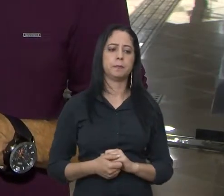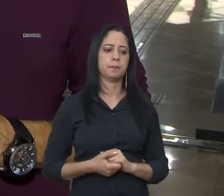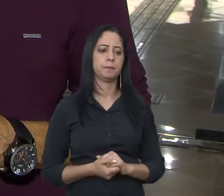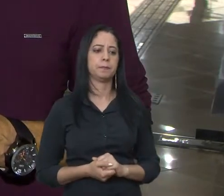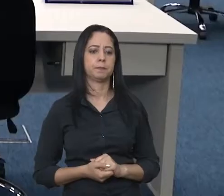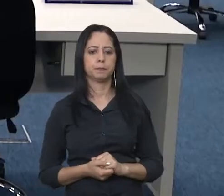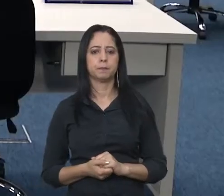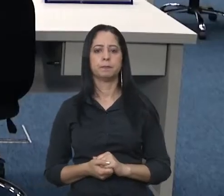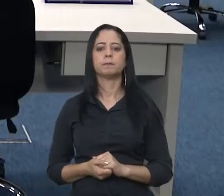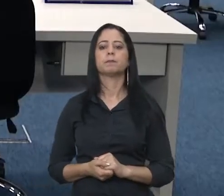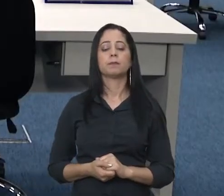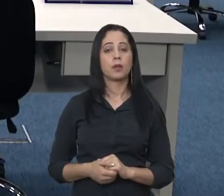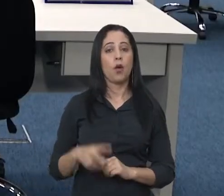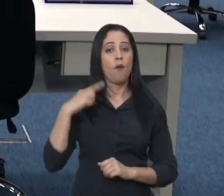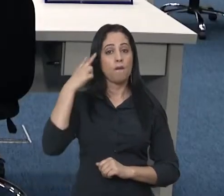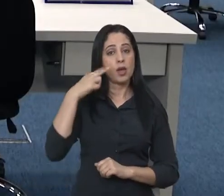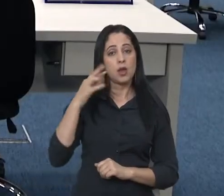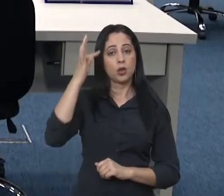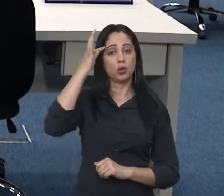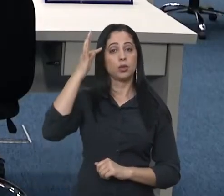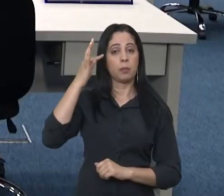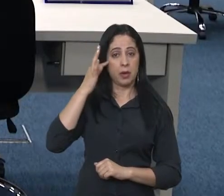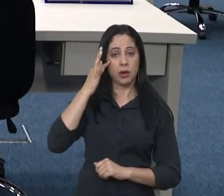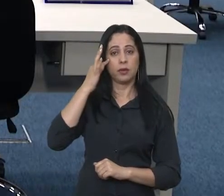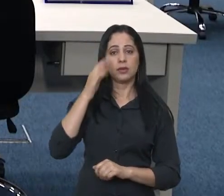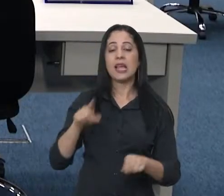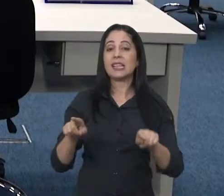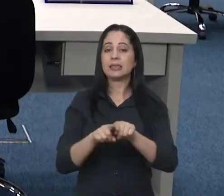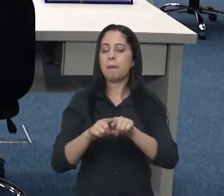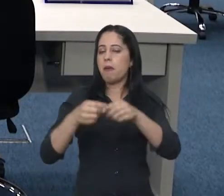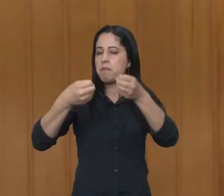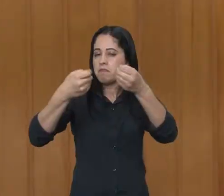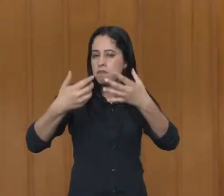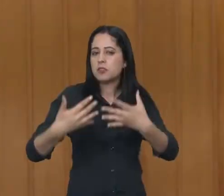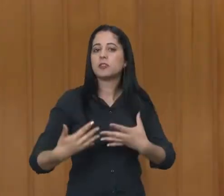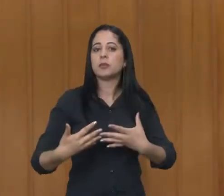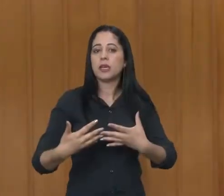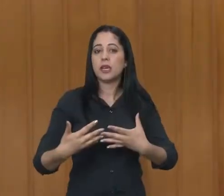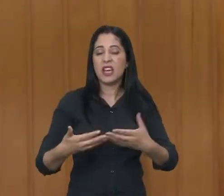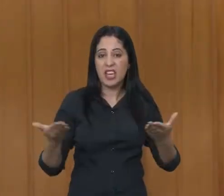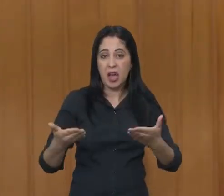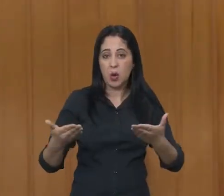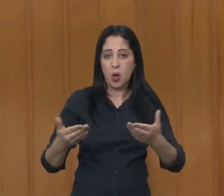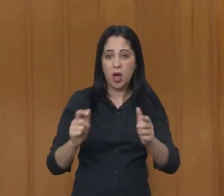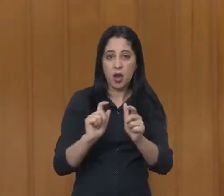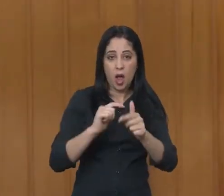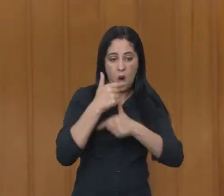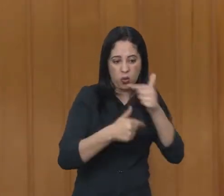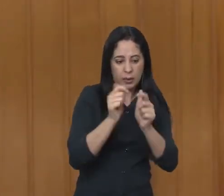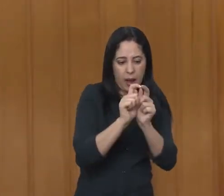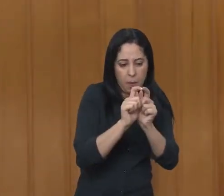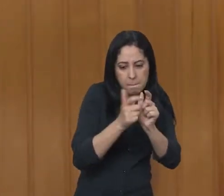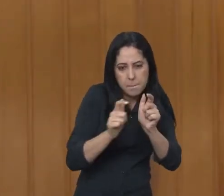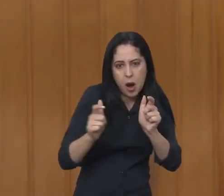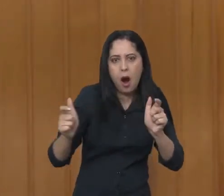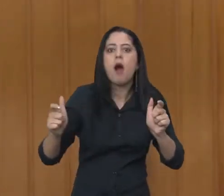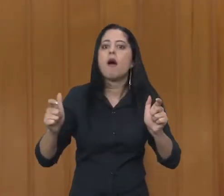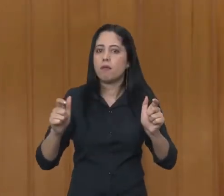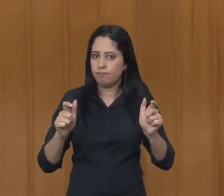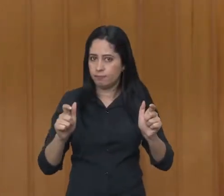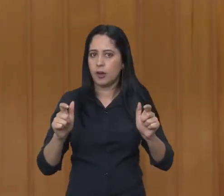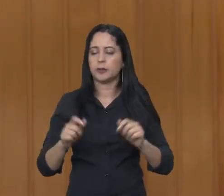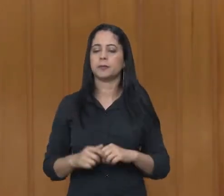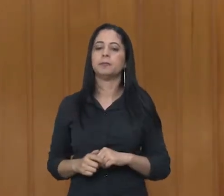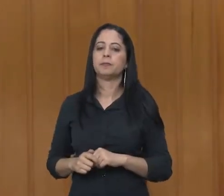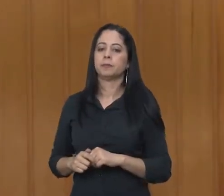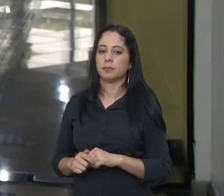bem na cidade. Integrante da Frente Parlamentar pela Desestatização, o parlamentar Tomás Henrique também destaca a geração de